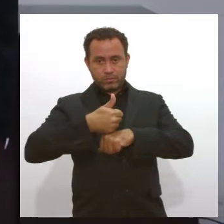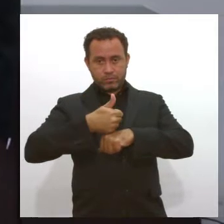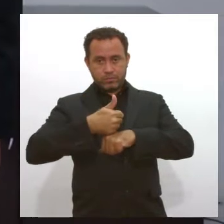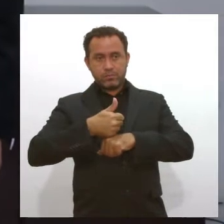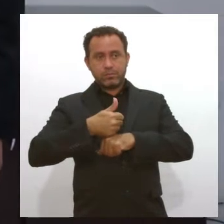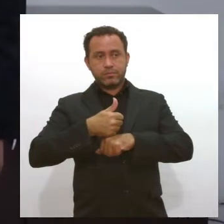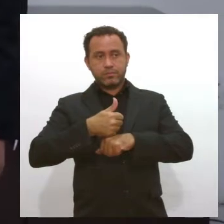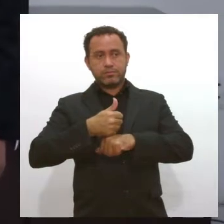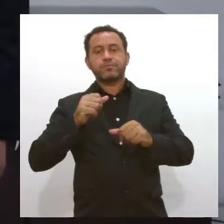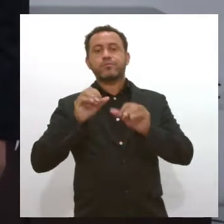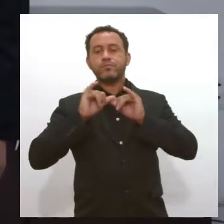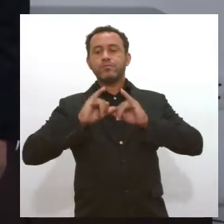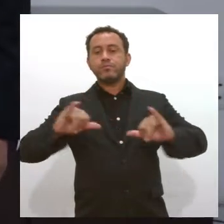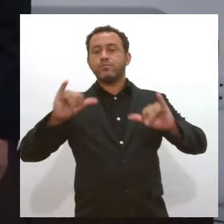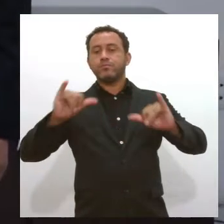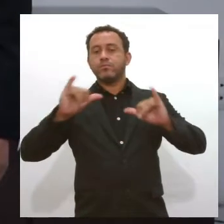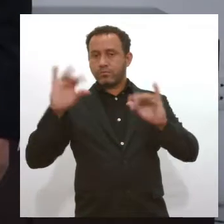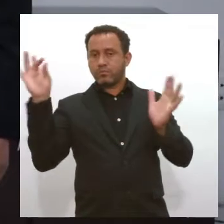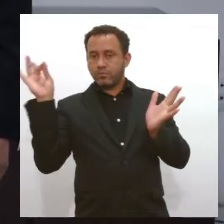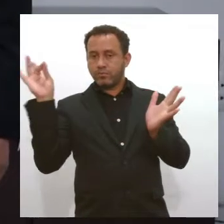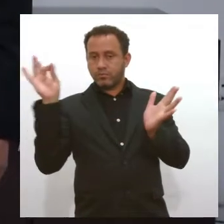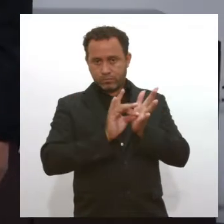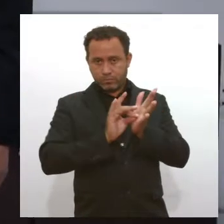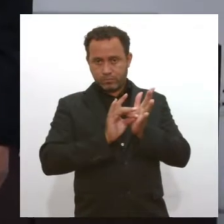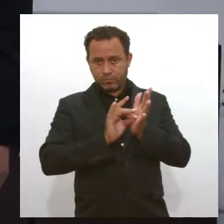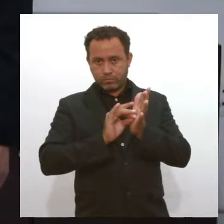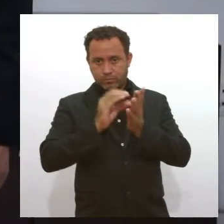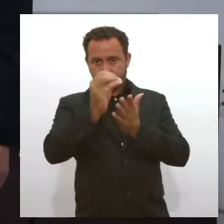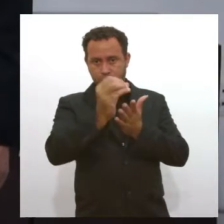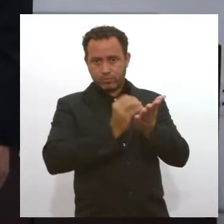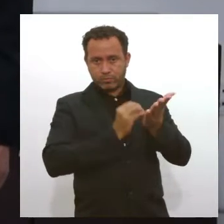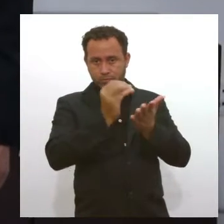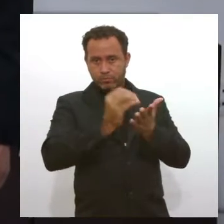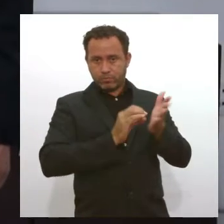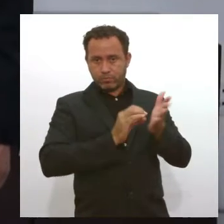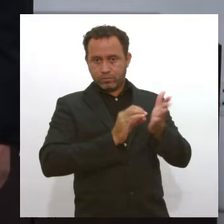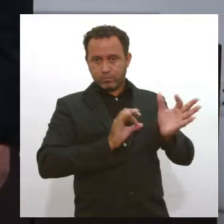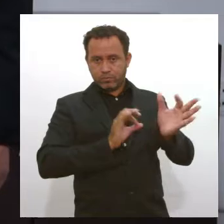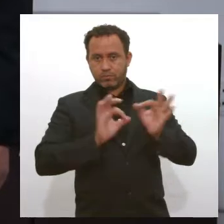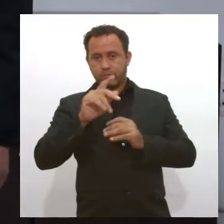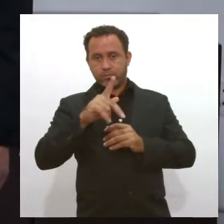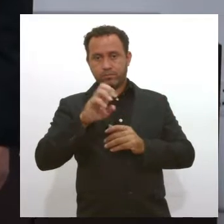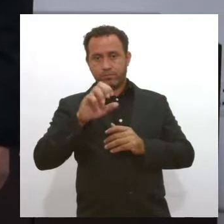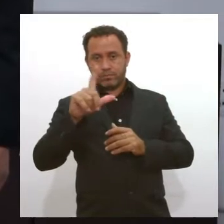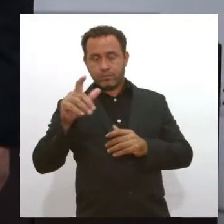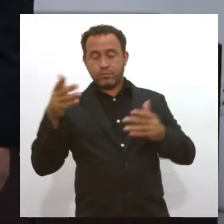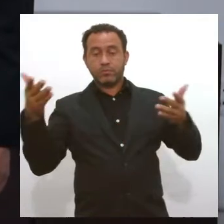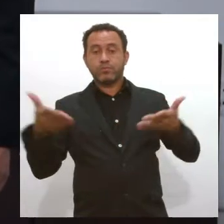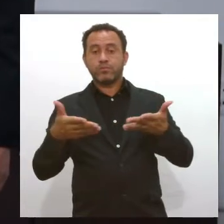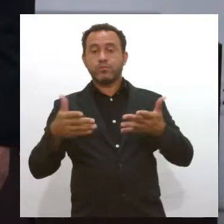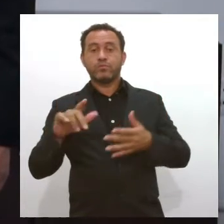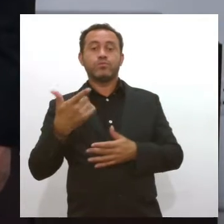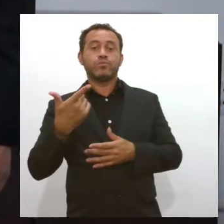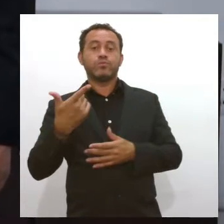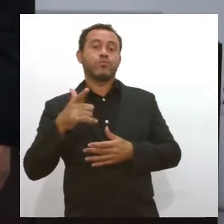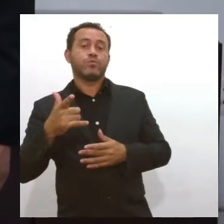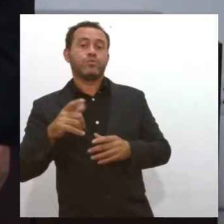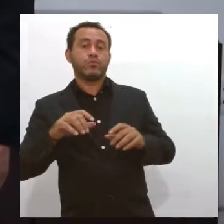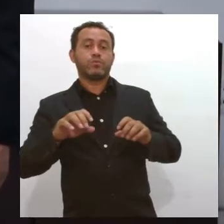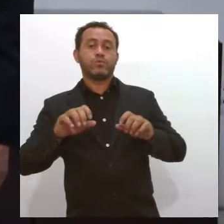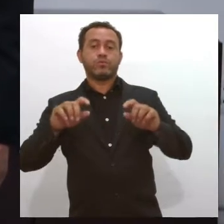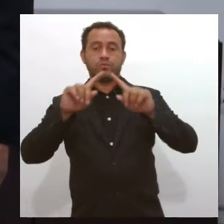formalizar, constituir o nome do policial penal, porque hoje nos quadros do